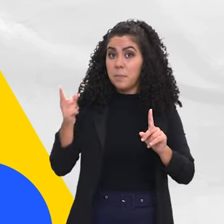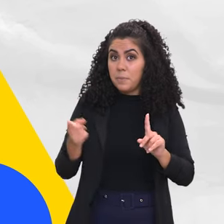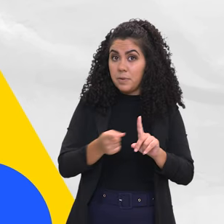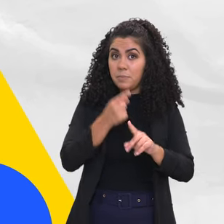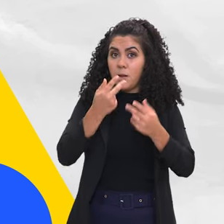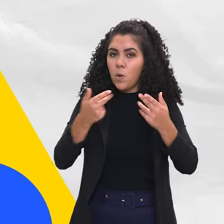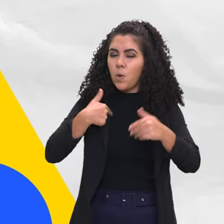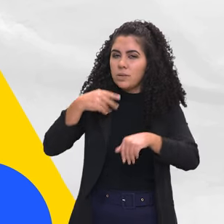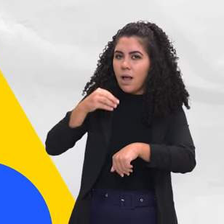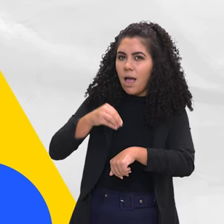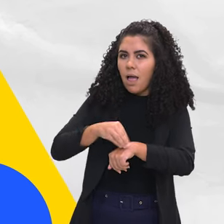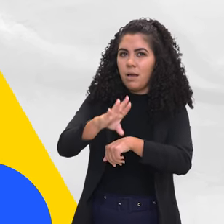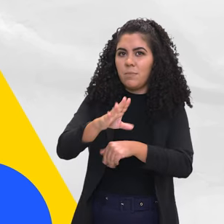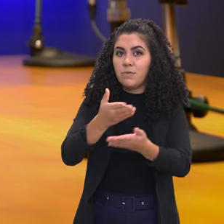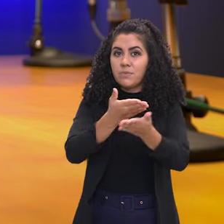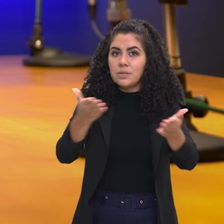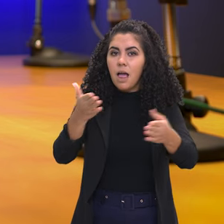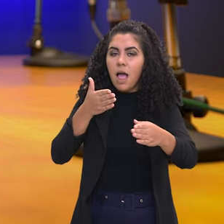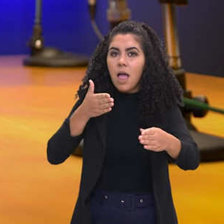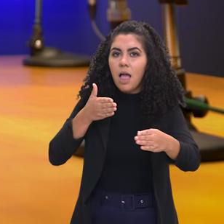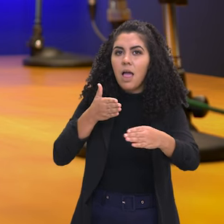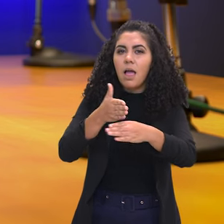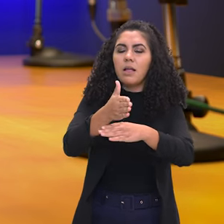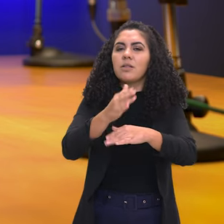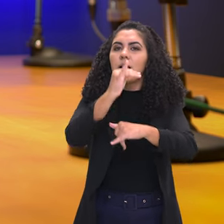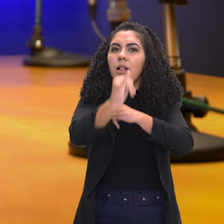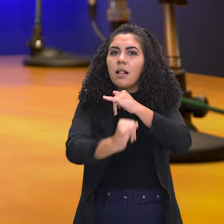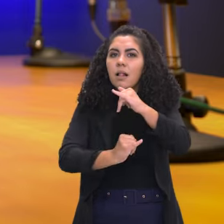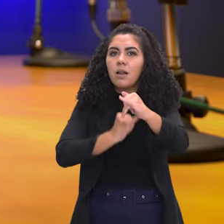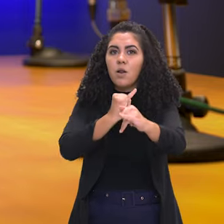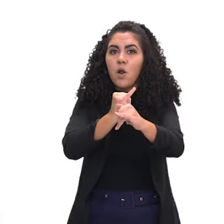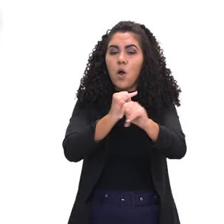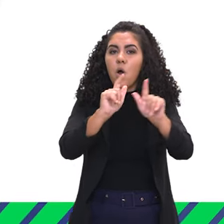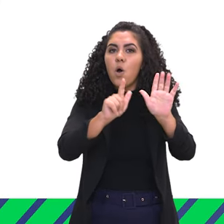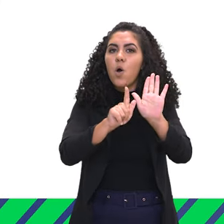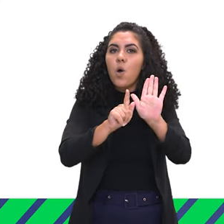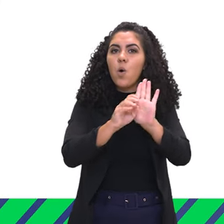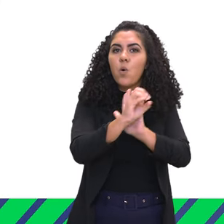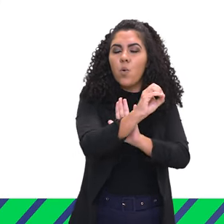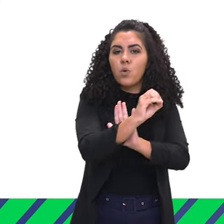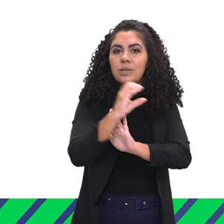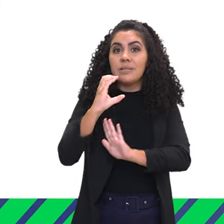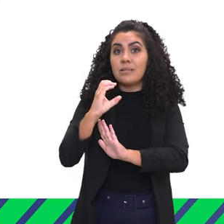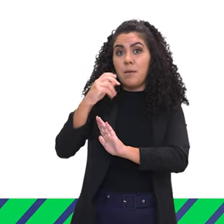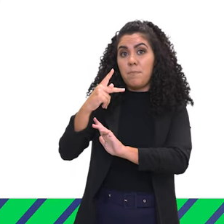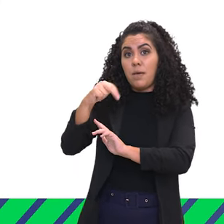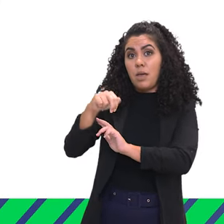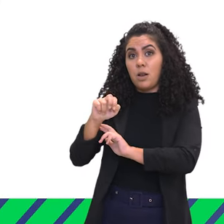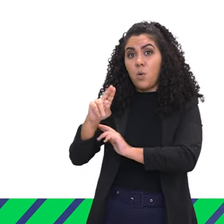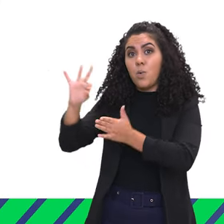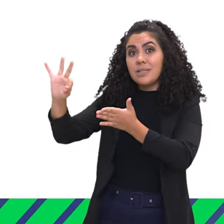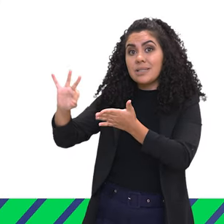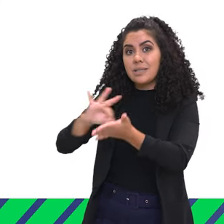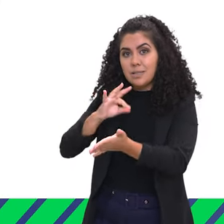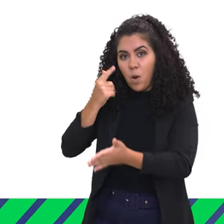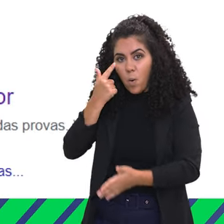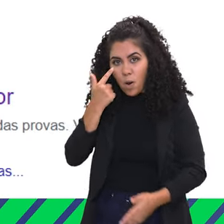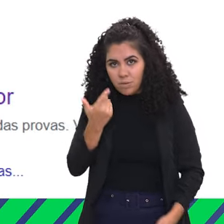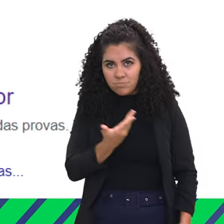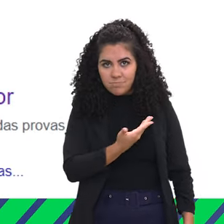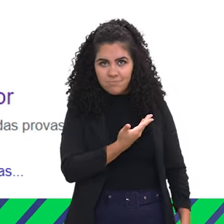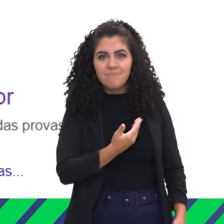Primeira coisa que eu recomendo é entre no seu navegador, coloque no Google CPNU Inscrição.